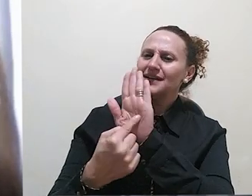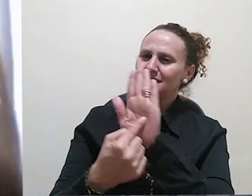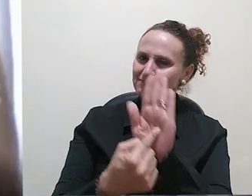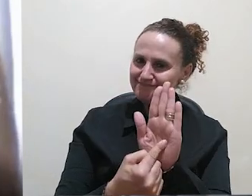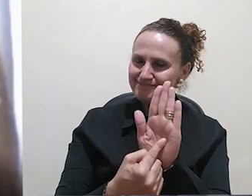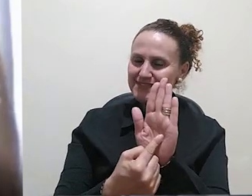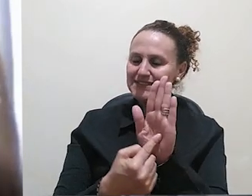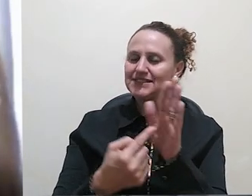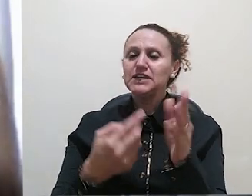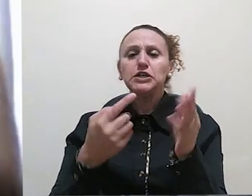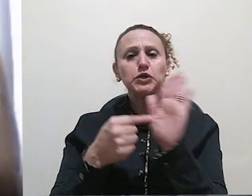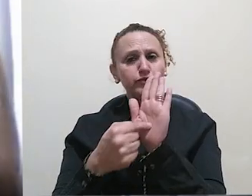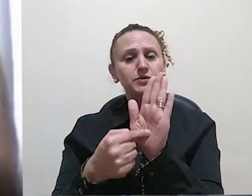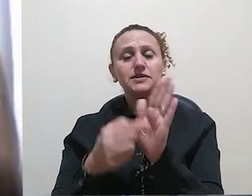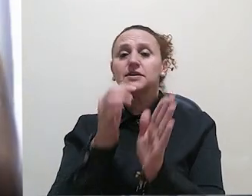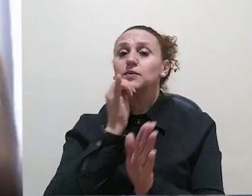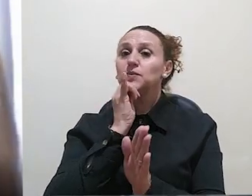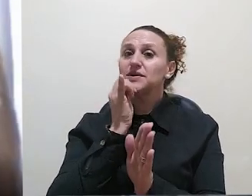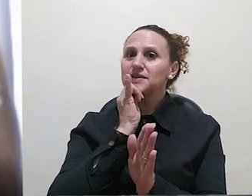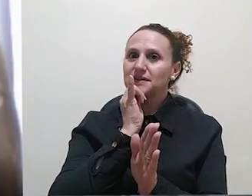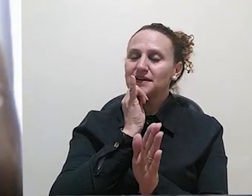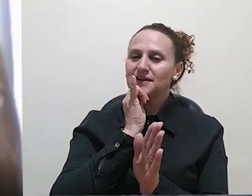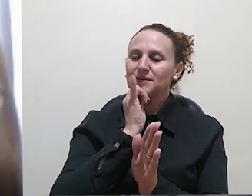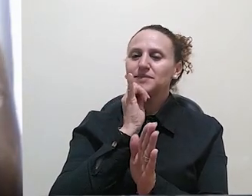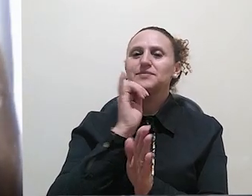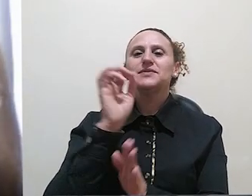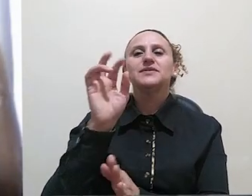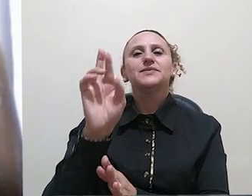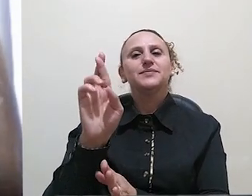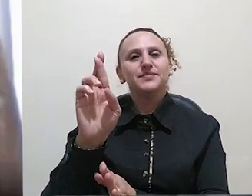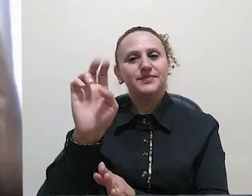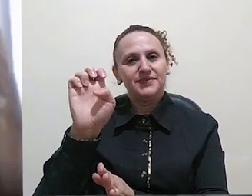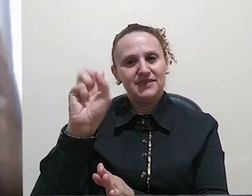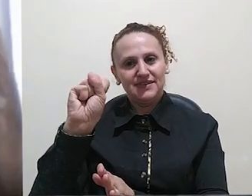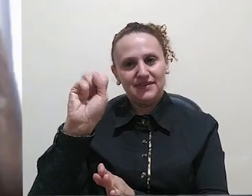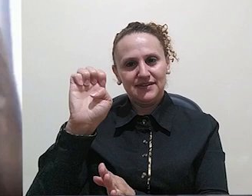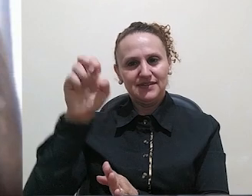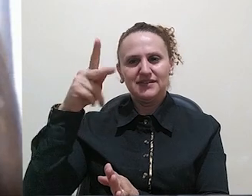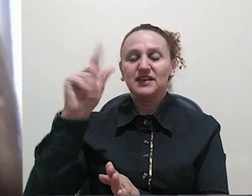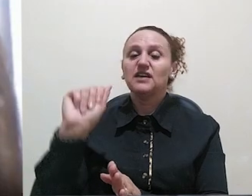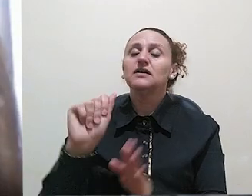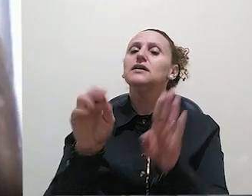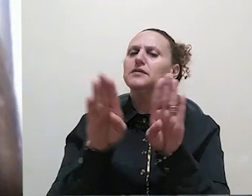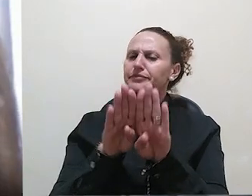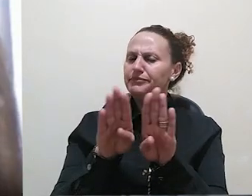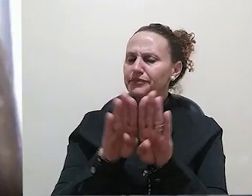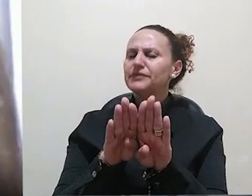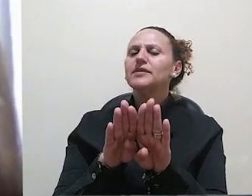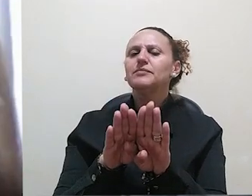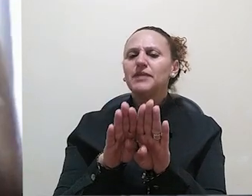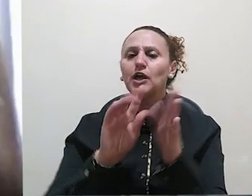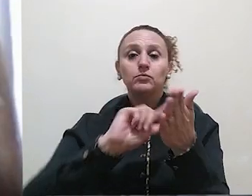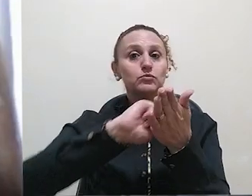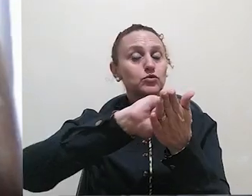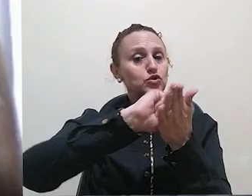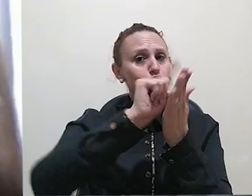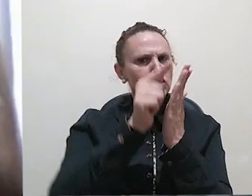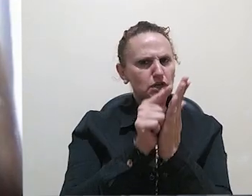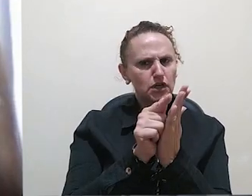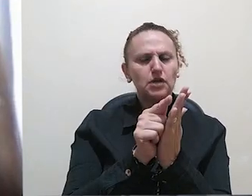mostrar um exemplo para vocês de resenha. A resenha também é um gênero muito